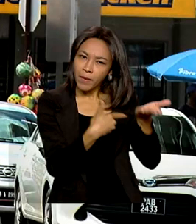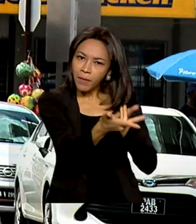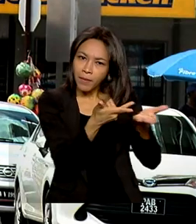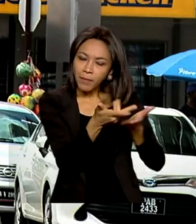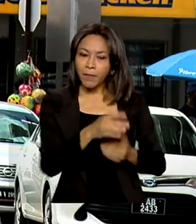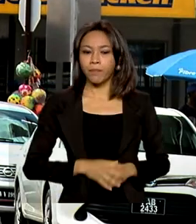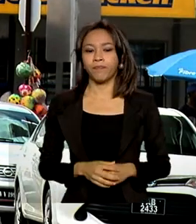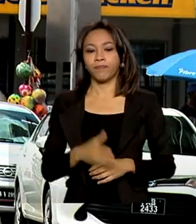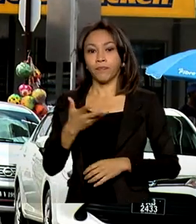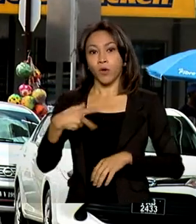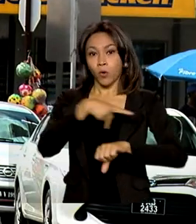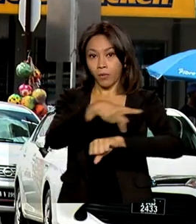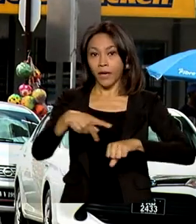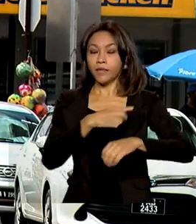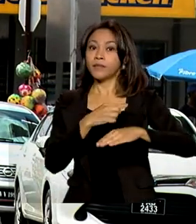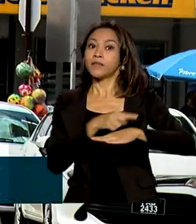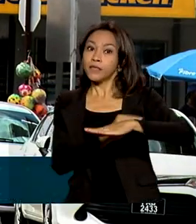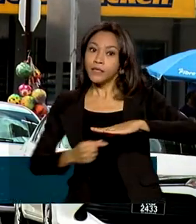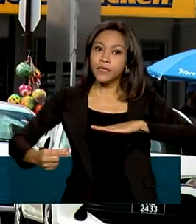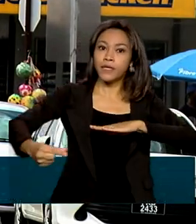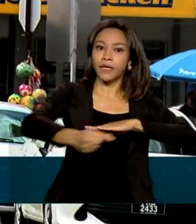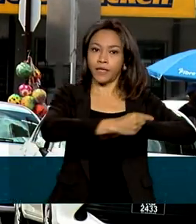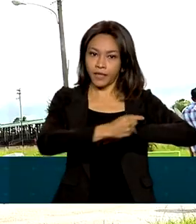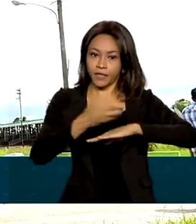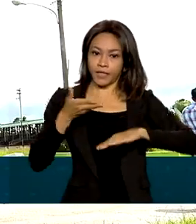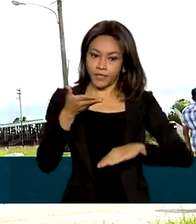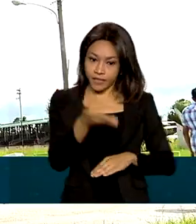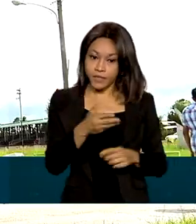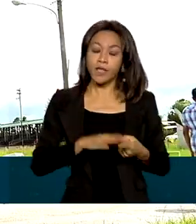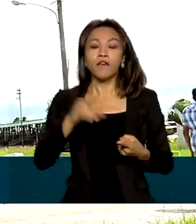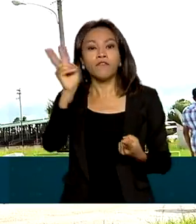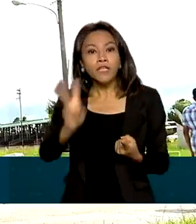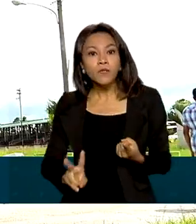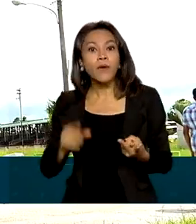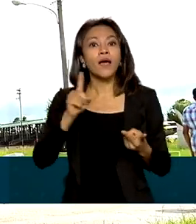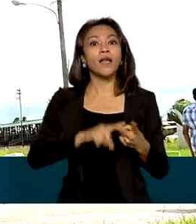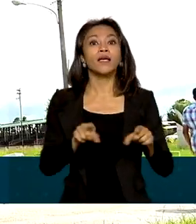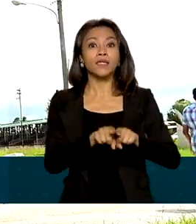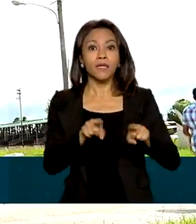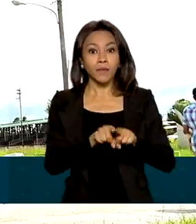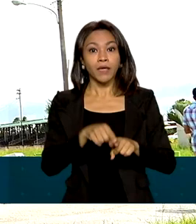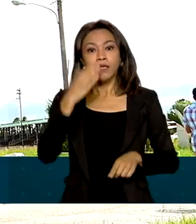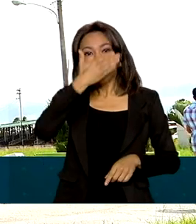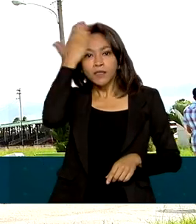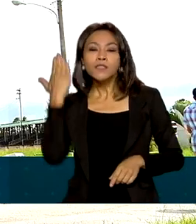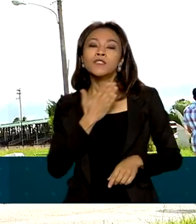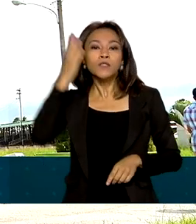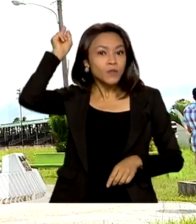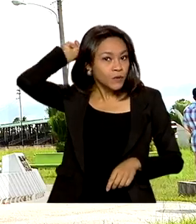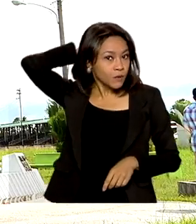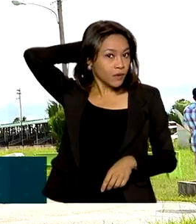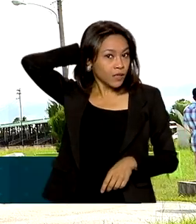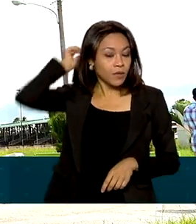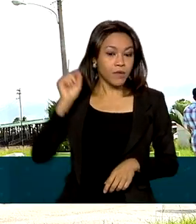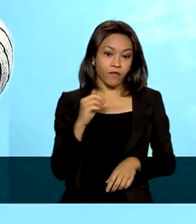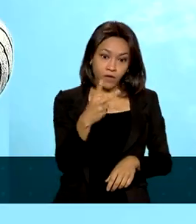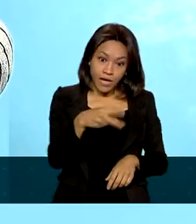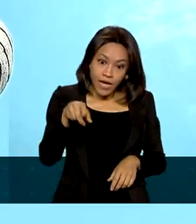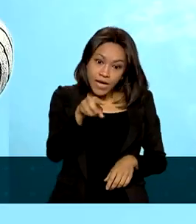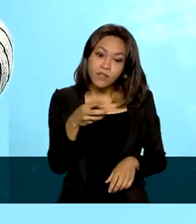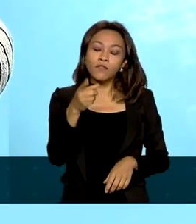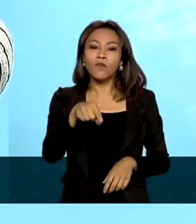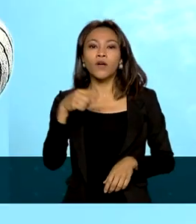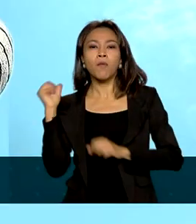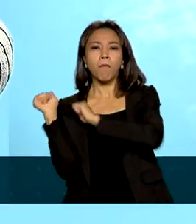faz fronteira com o Brasil, Suriname e Venezuela. É o único país da América do Sul a ser colonizado pelos ingleses,